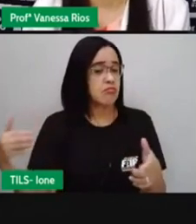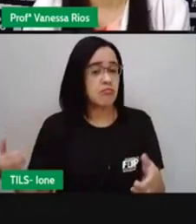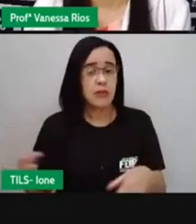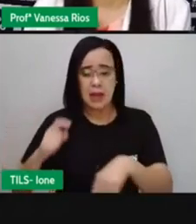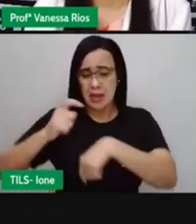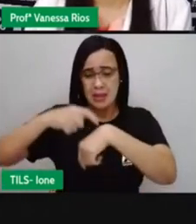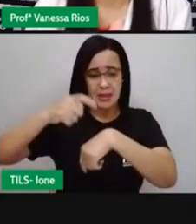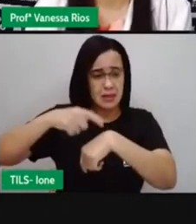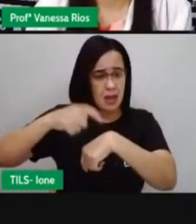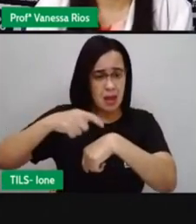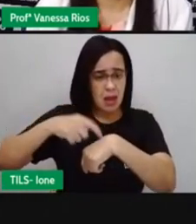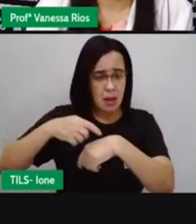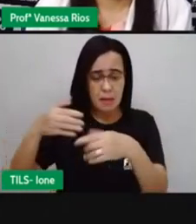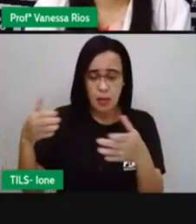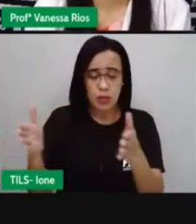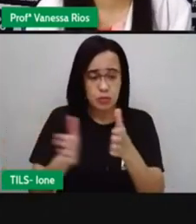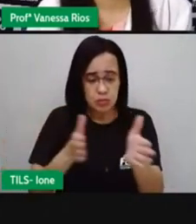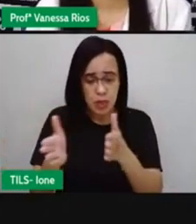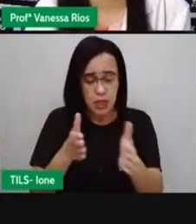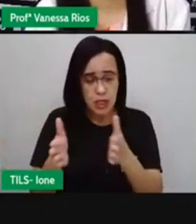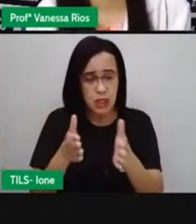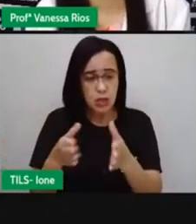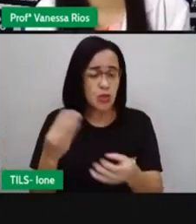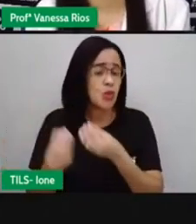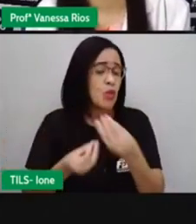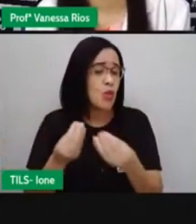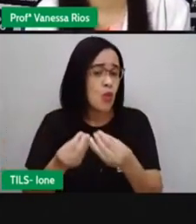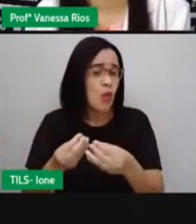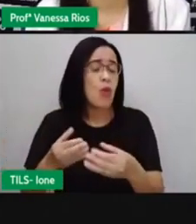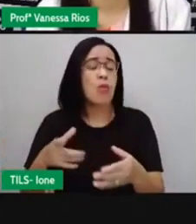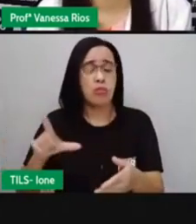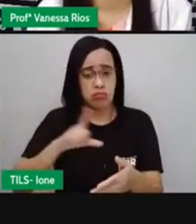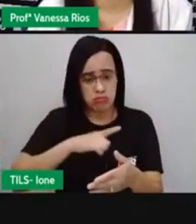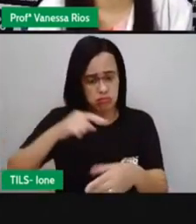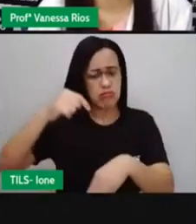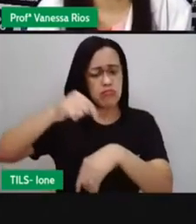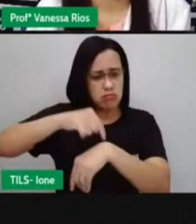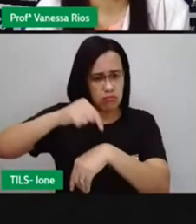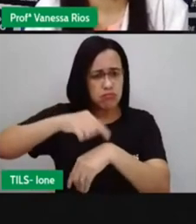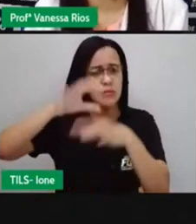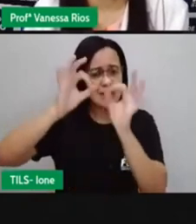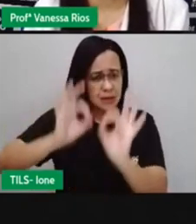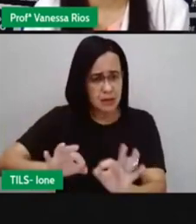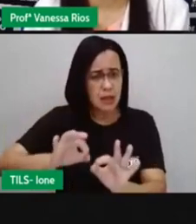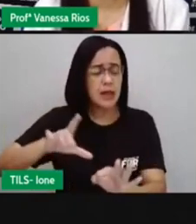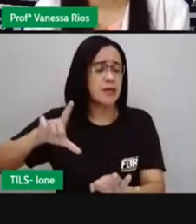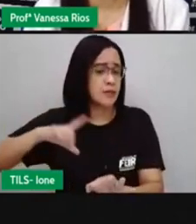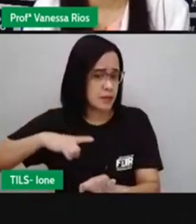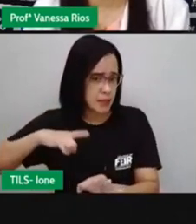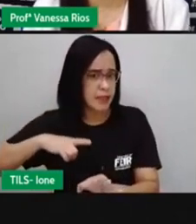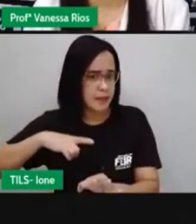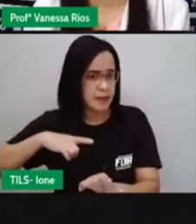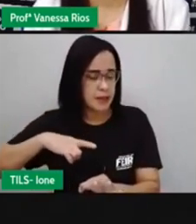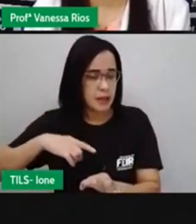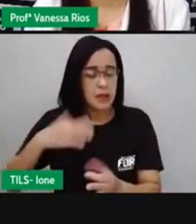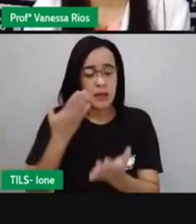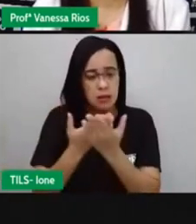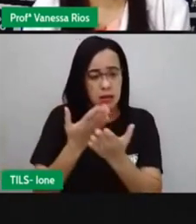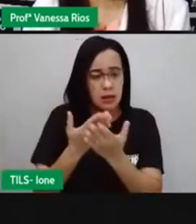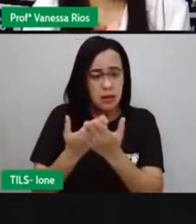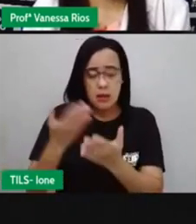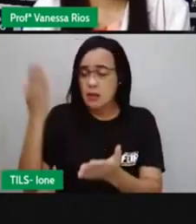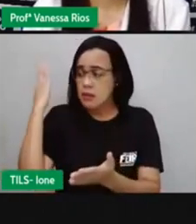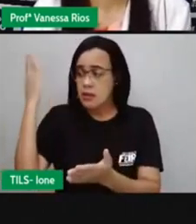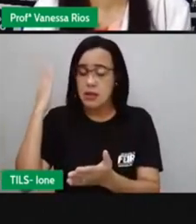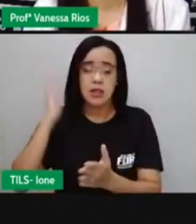observou, gente já estudou, né, sobre como essa forma de governo, ela acontece. Então, existem aí um